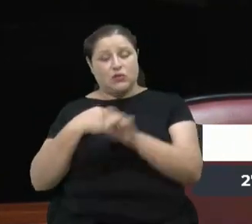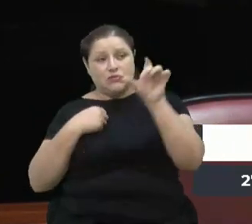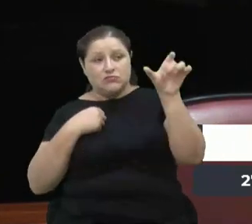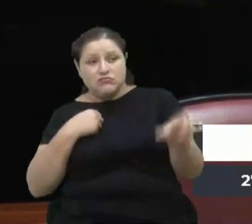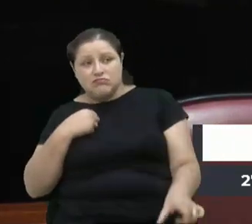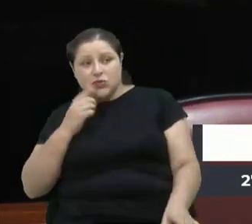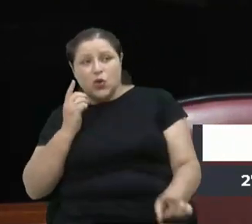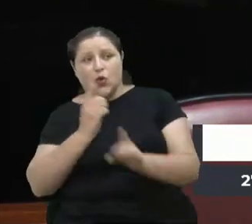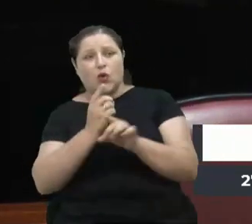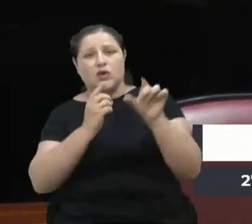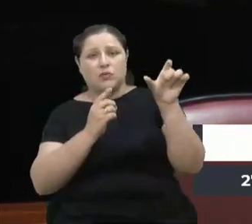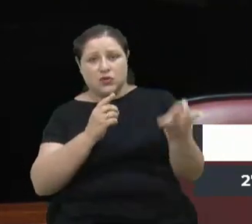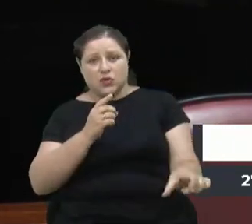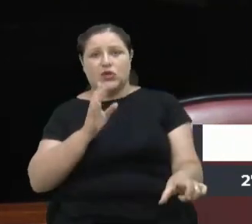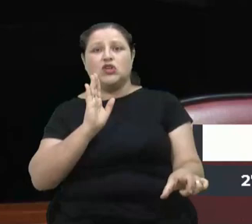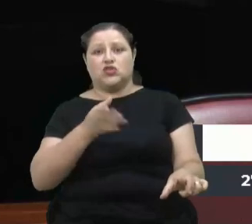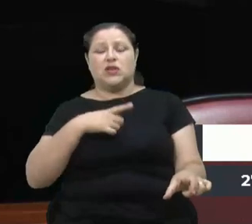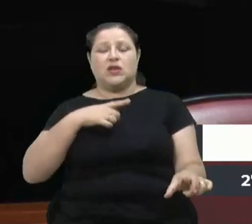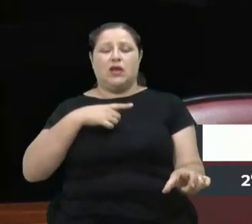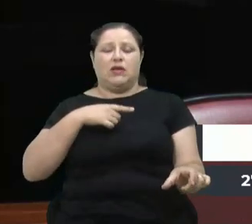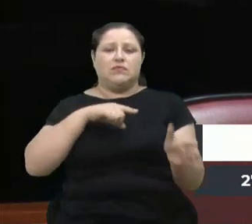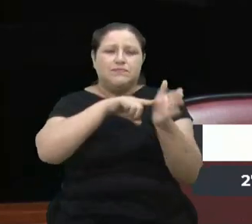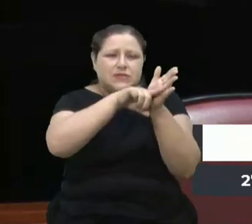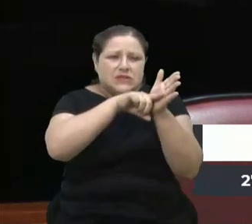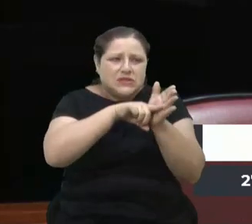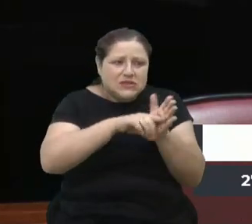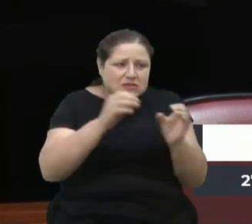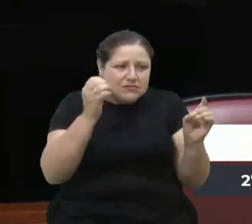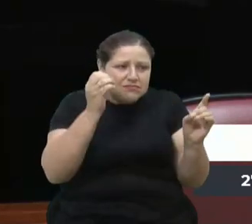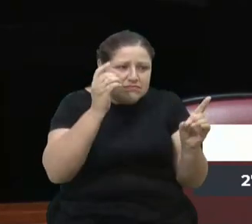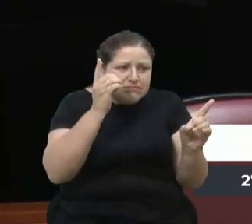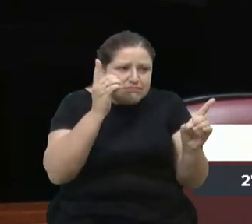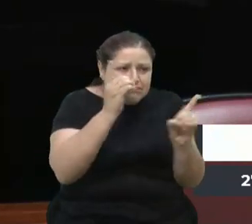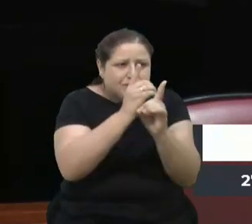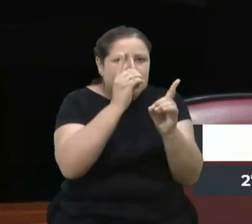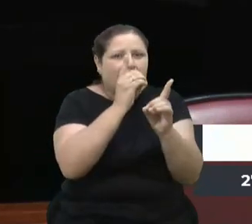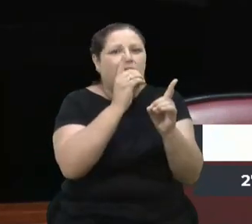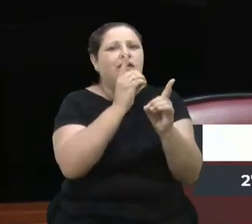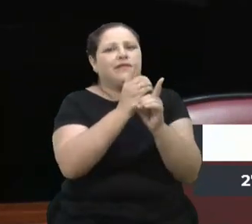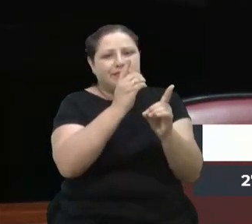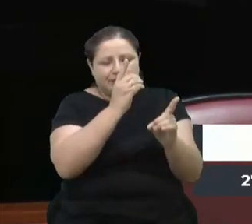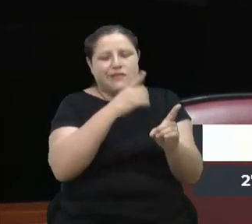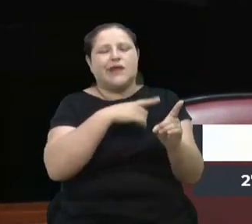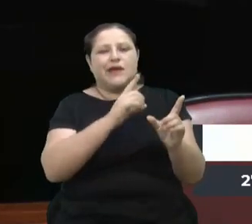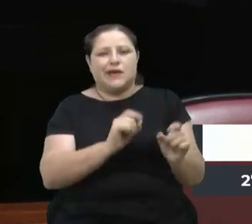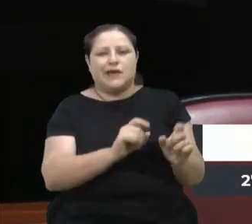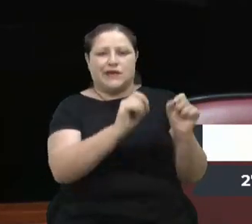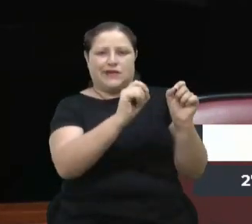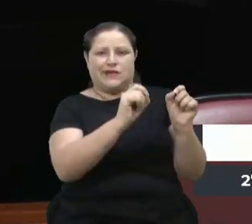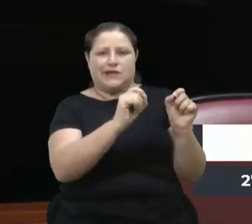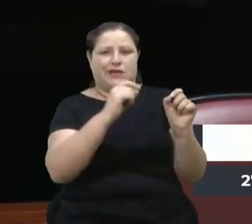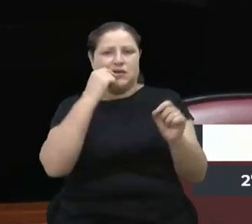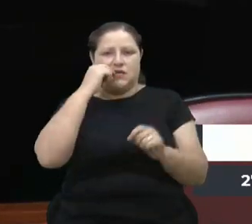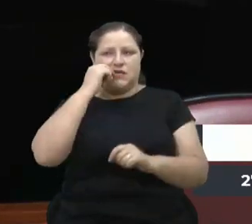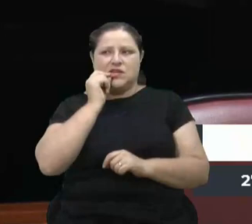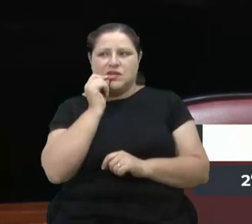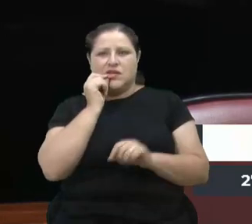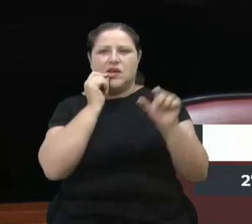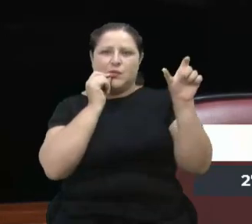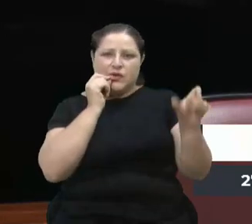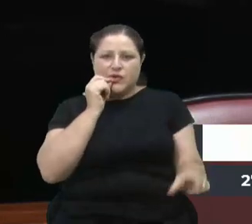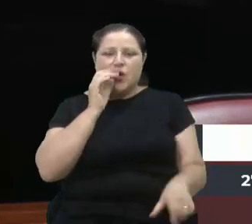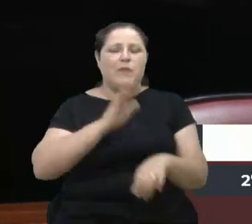pessoa tinha sido constatada com câncer da mama e ela estava há mais de um ano